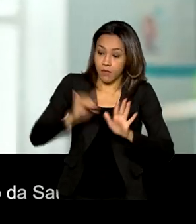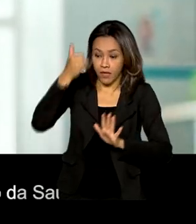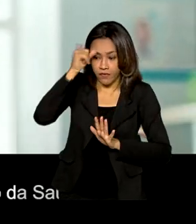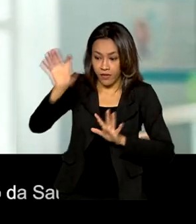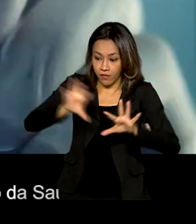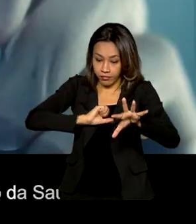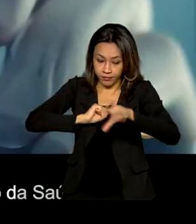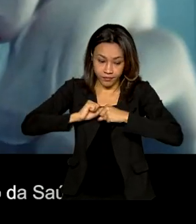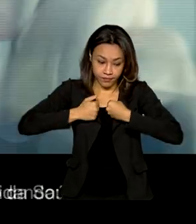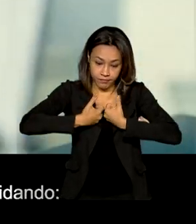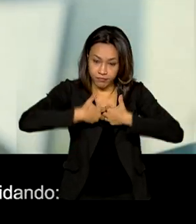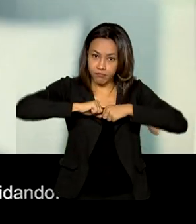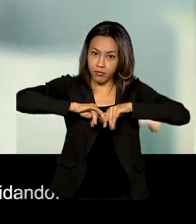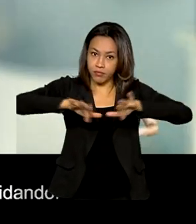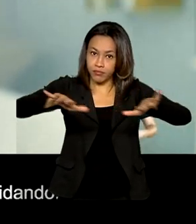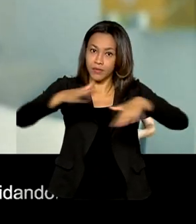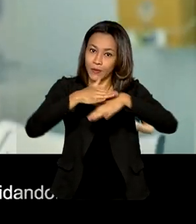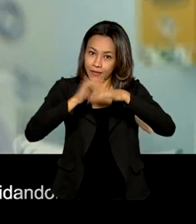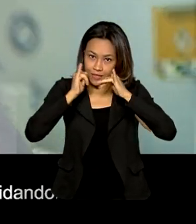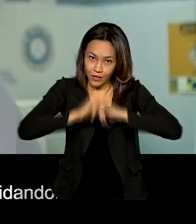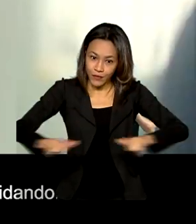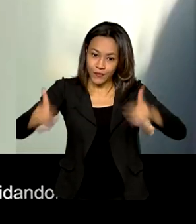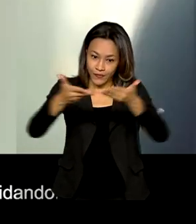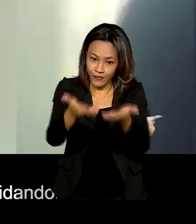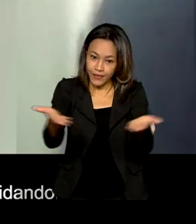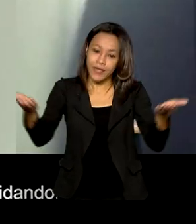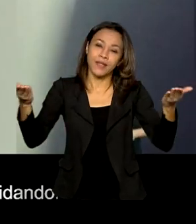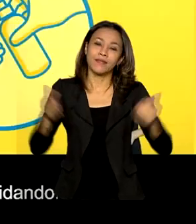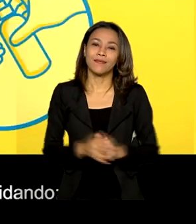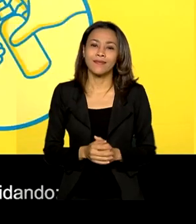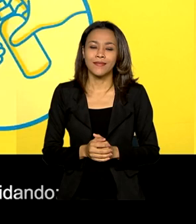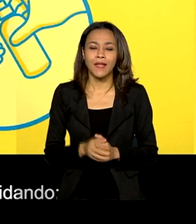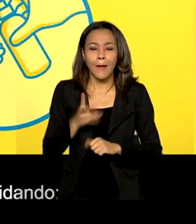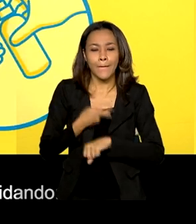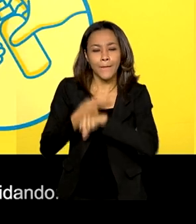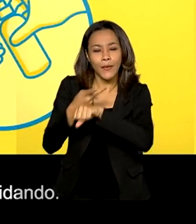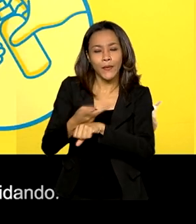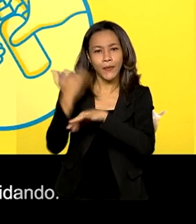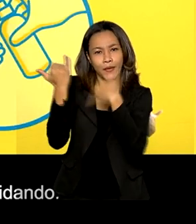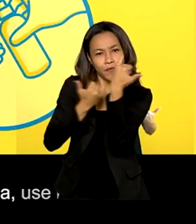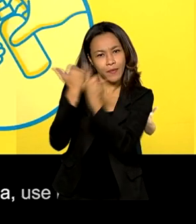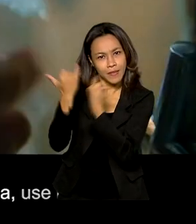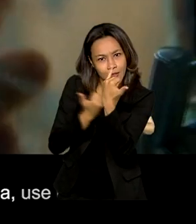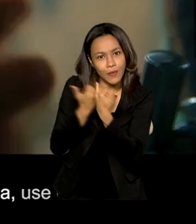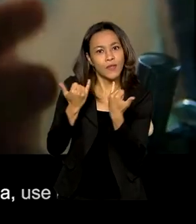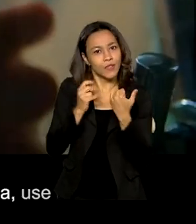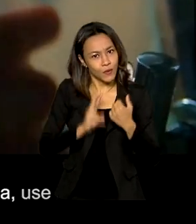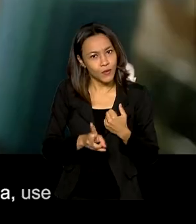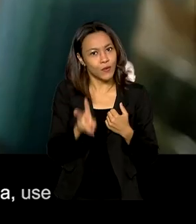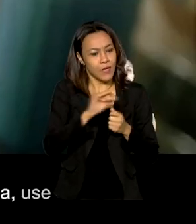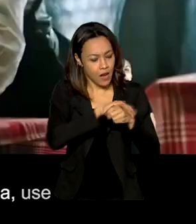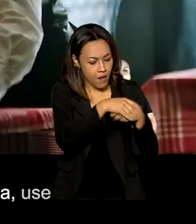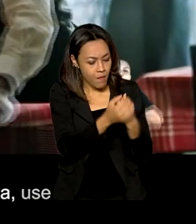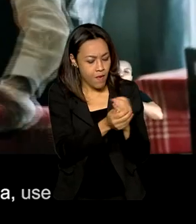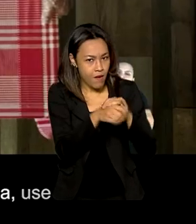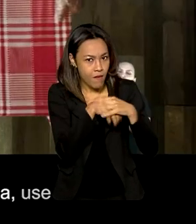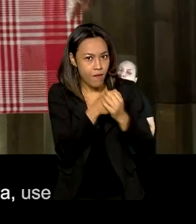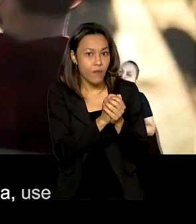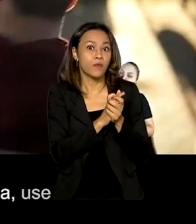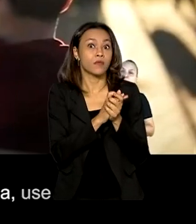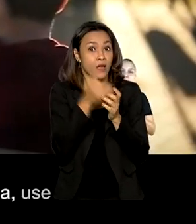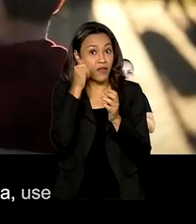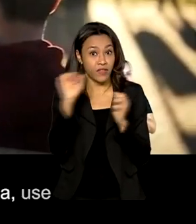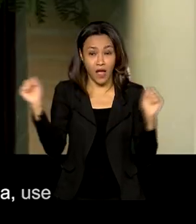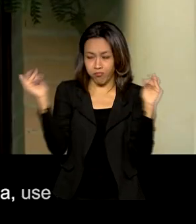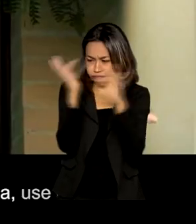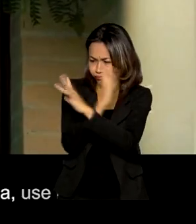doença já está no ar. Informe-se sobre a vacinação na sua cidade e continue se cuidando. Lave as mãos com água e sabão, evite